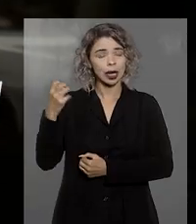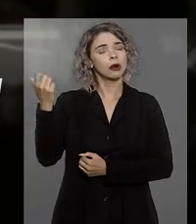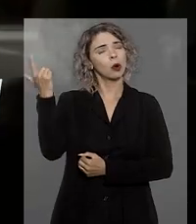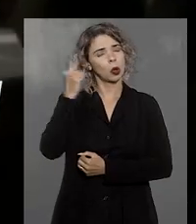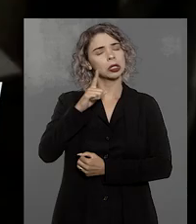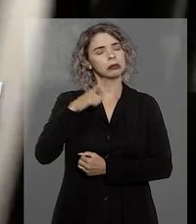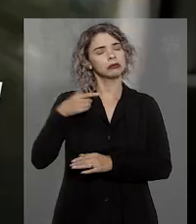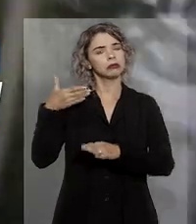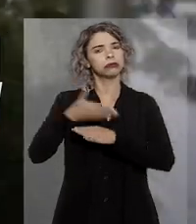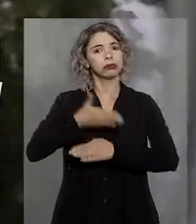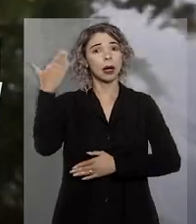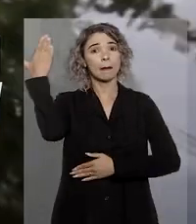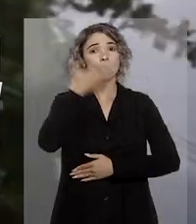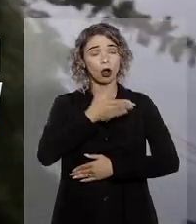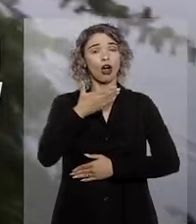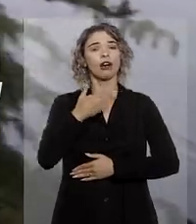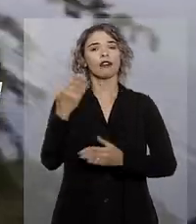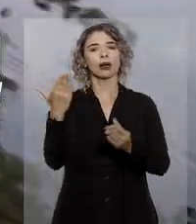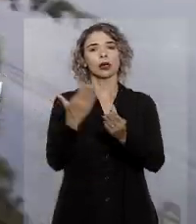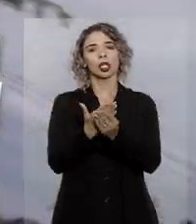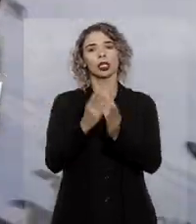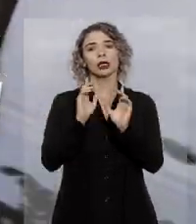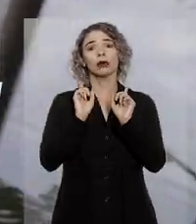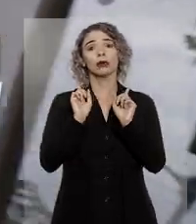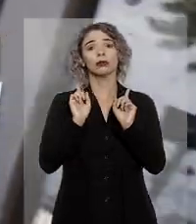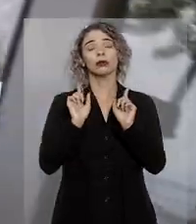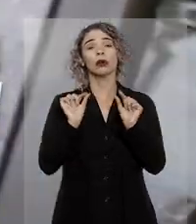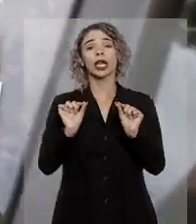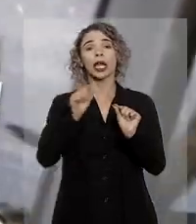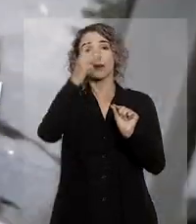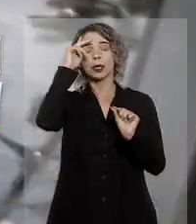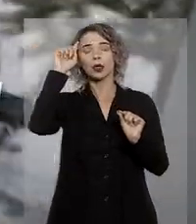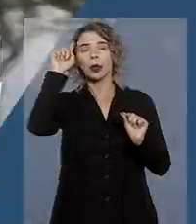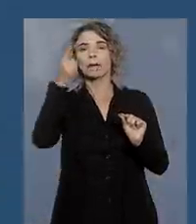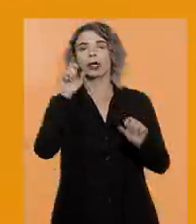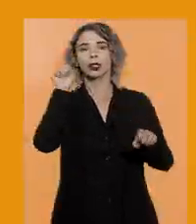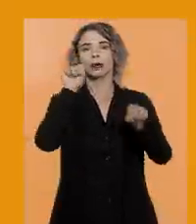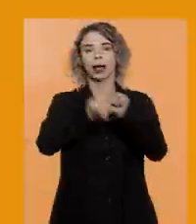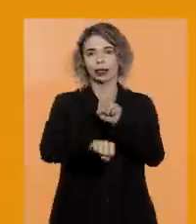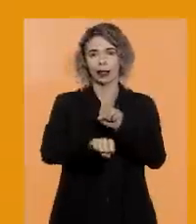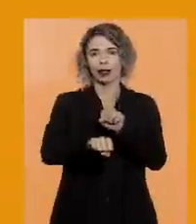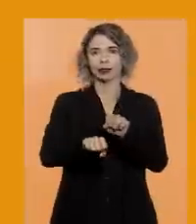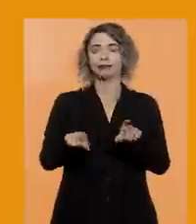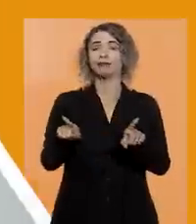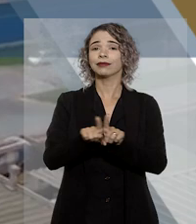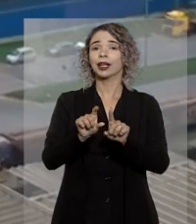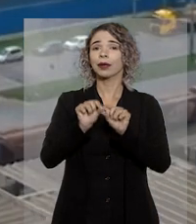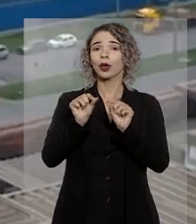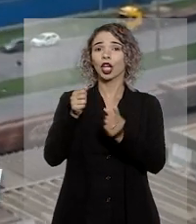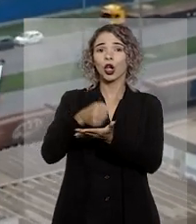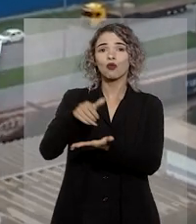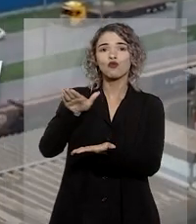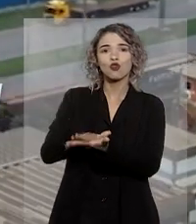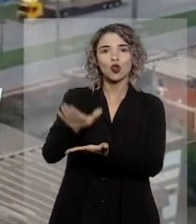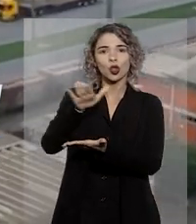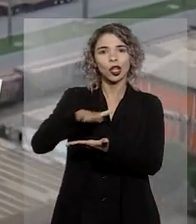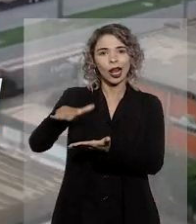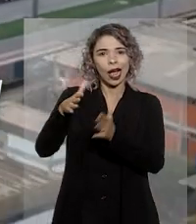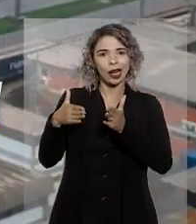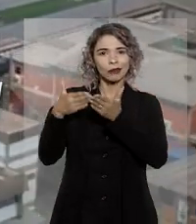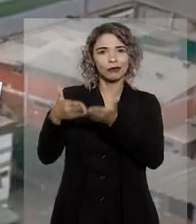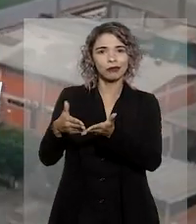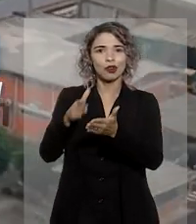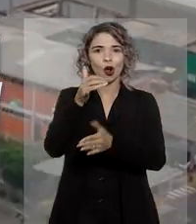Franco terá acesso às provas do inquérito sobre mandantes do assassinato. E mais, multa da Capitania dos